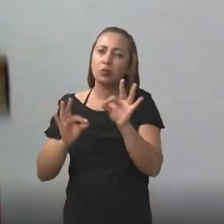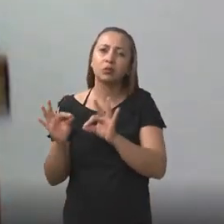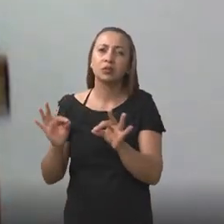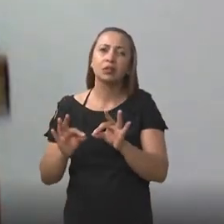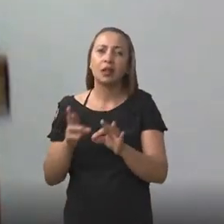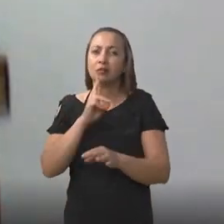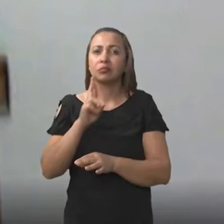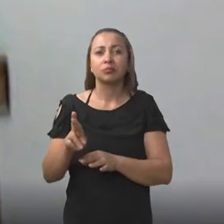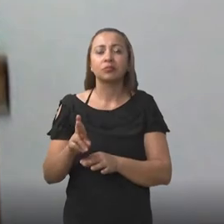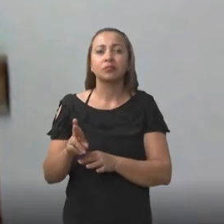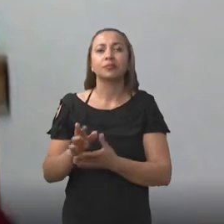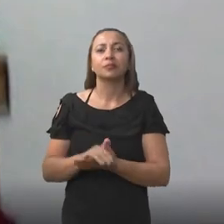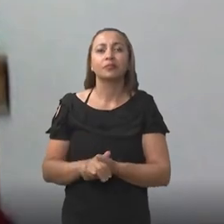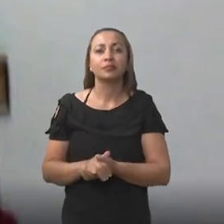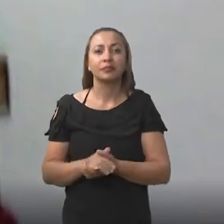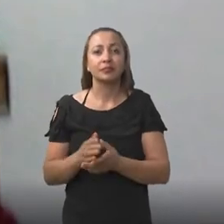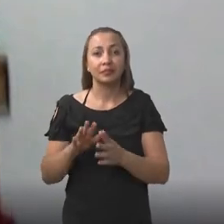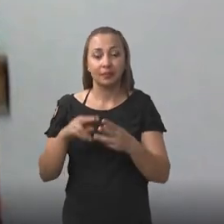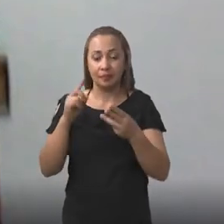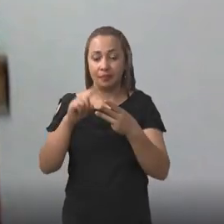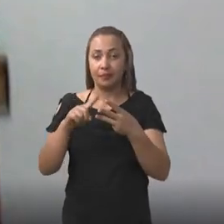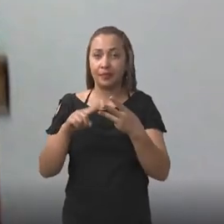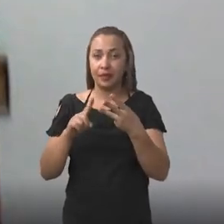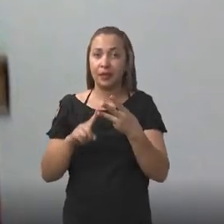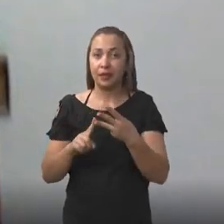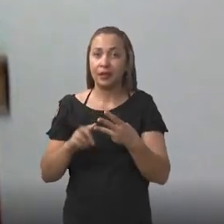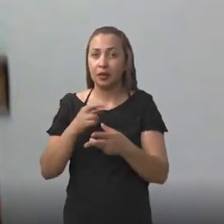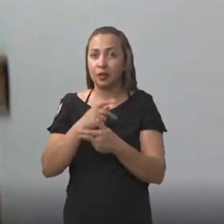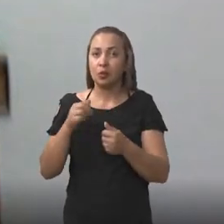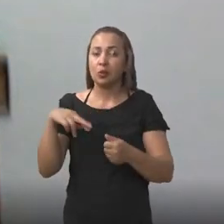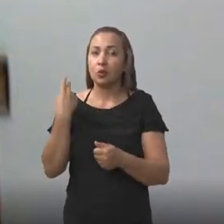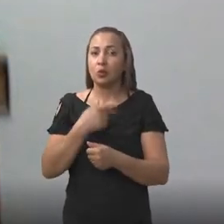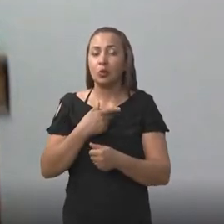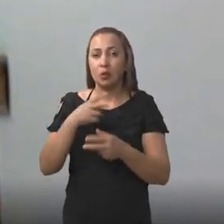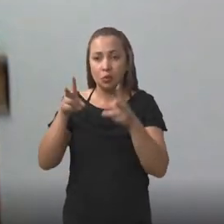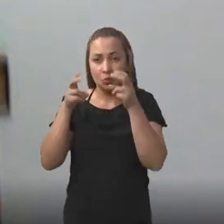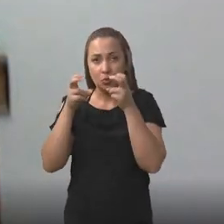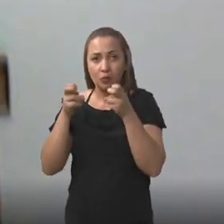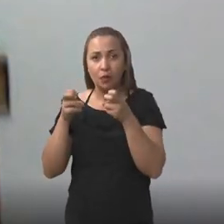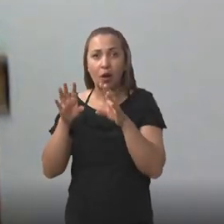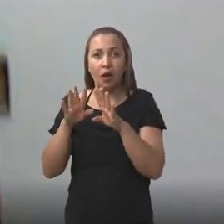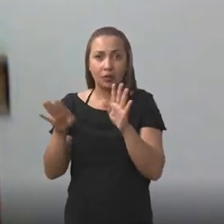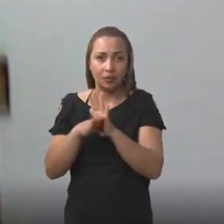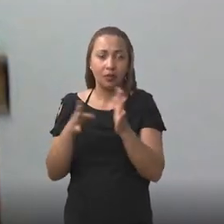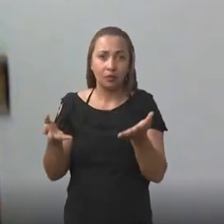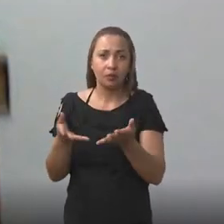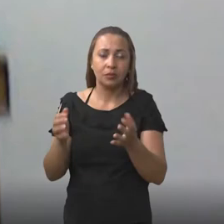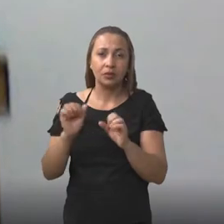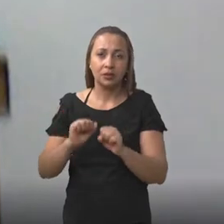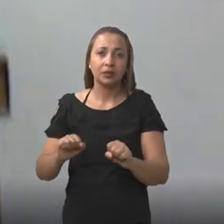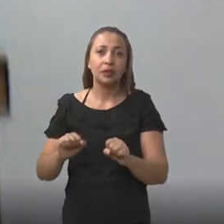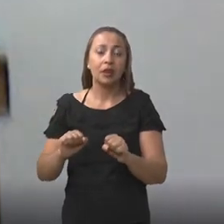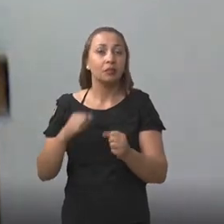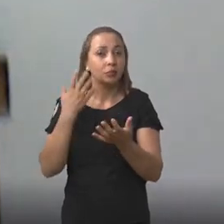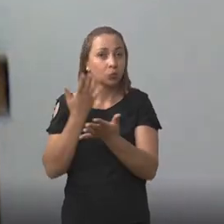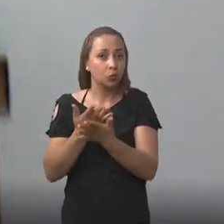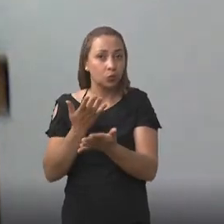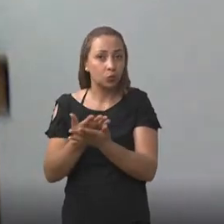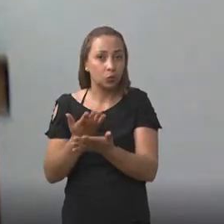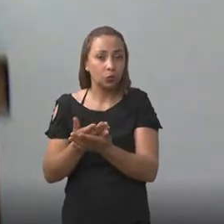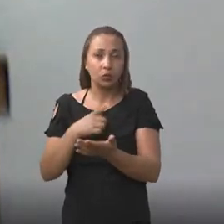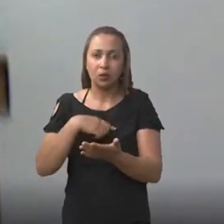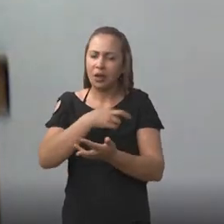mudar, porque já tem todos os resultados preliminares. Então, as três coisas que a gente observou até o momento foi isso. Mas o estudo, ele